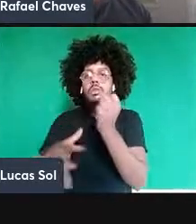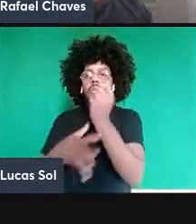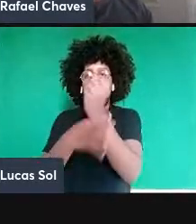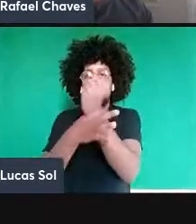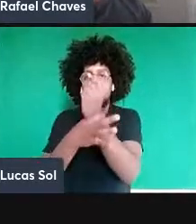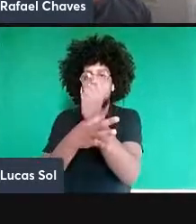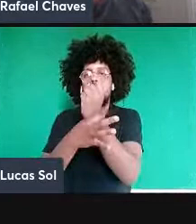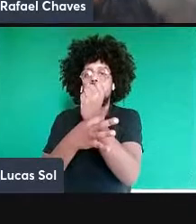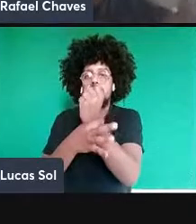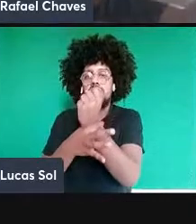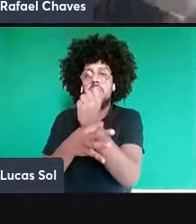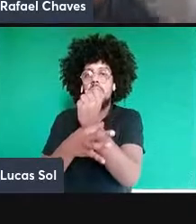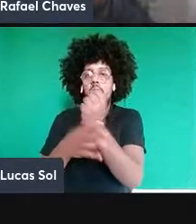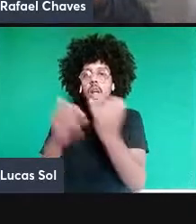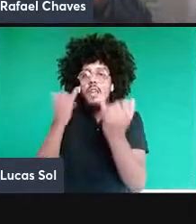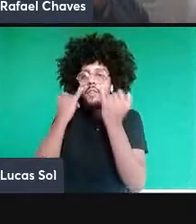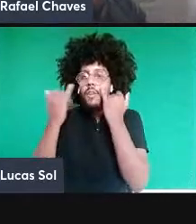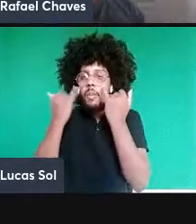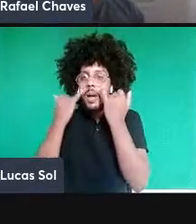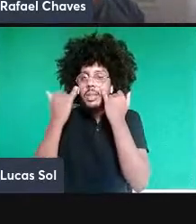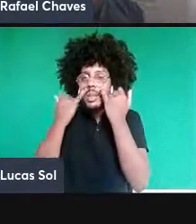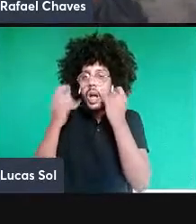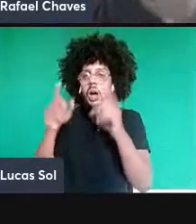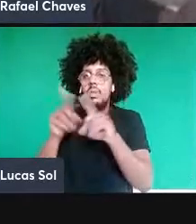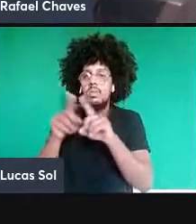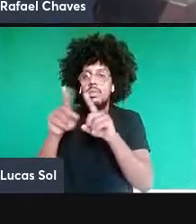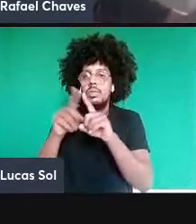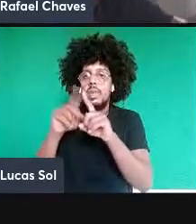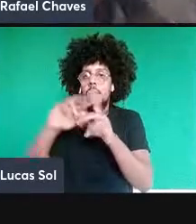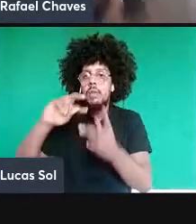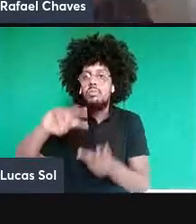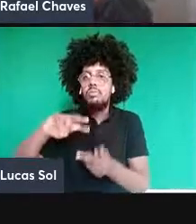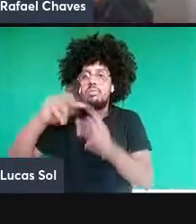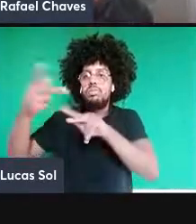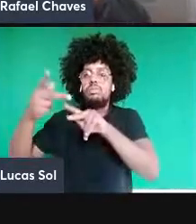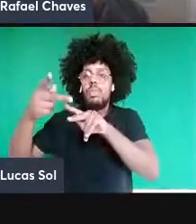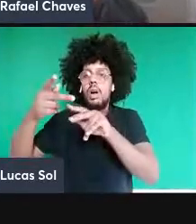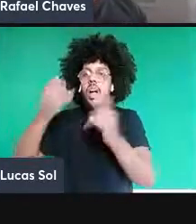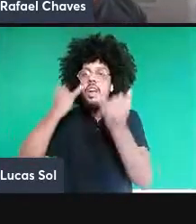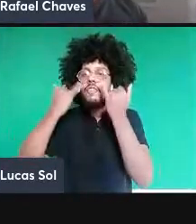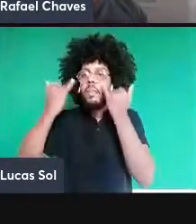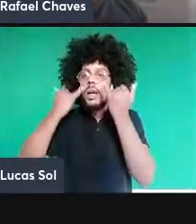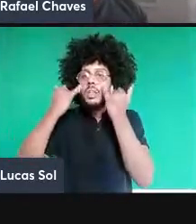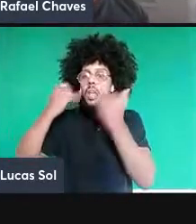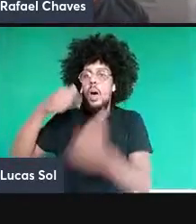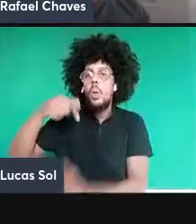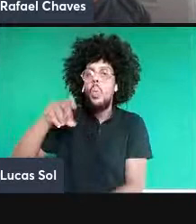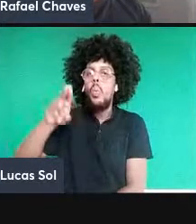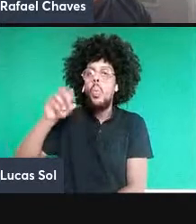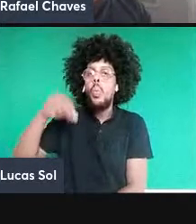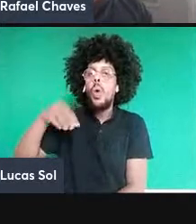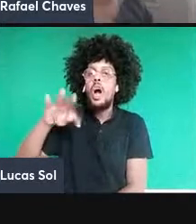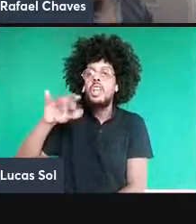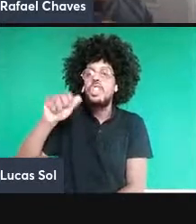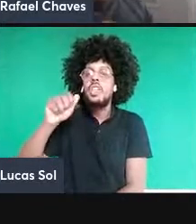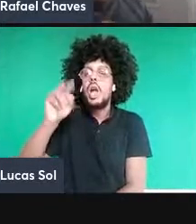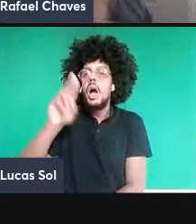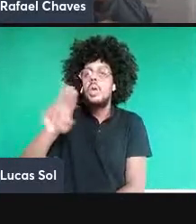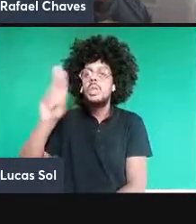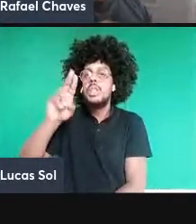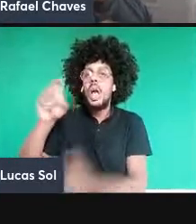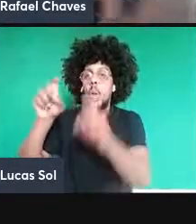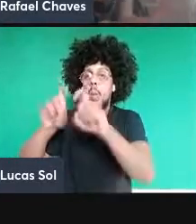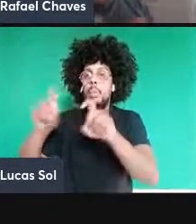distribuída, teleportar informação quântica, por exemplo, para ser usada num computador quântico central. Então,